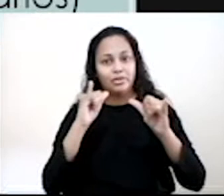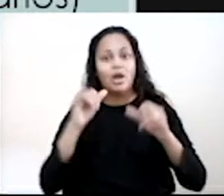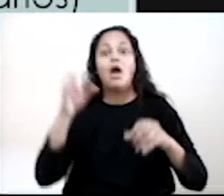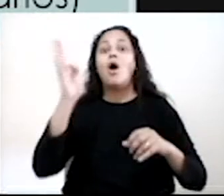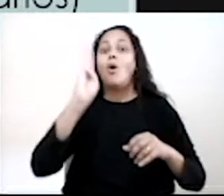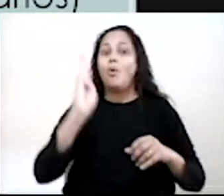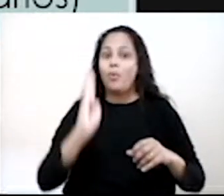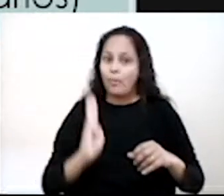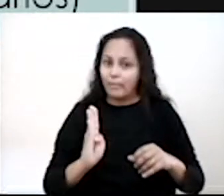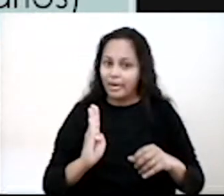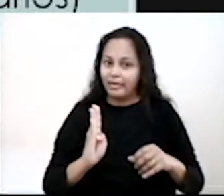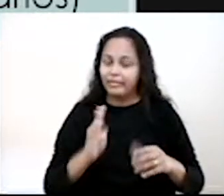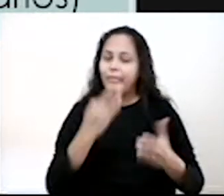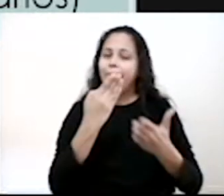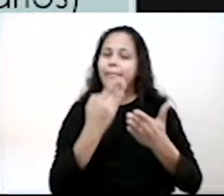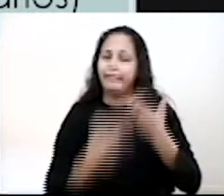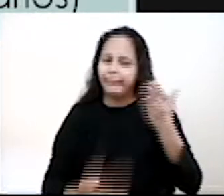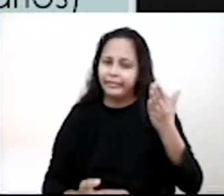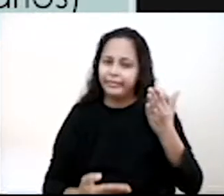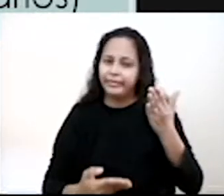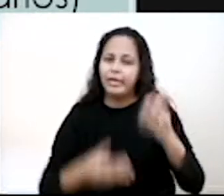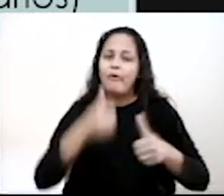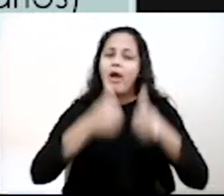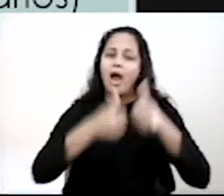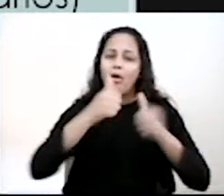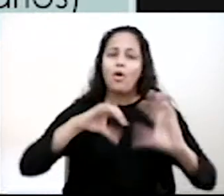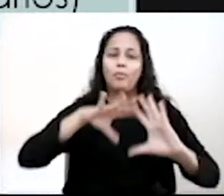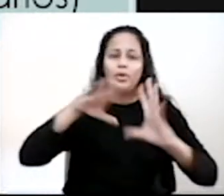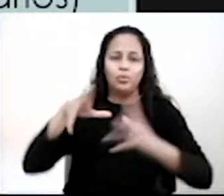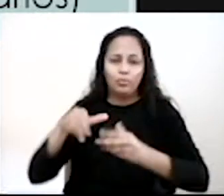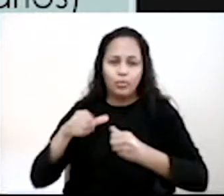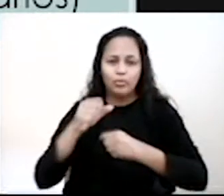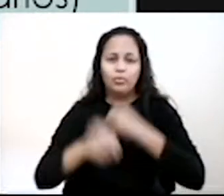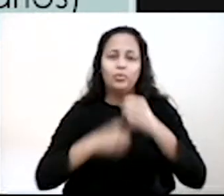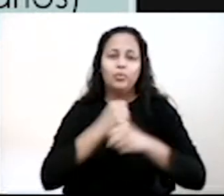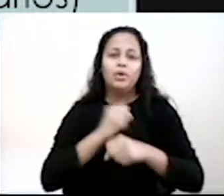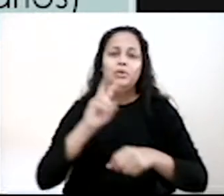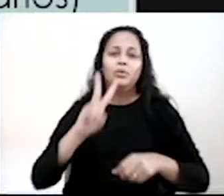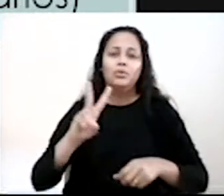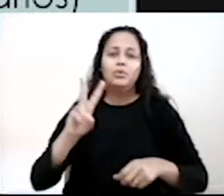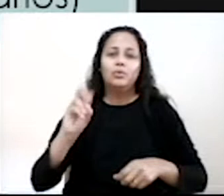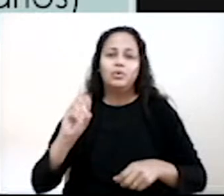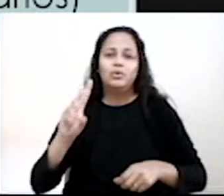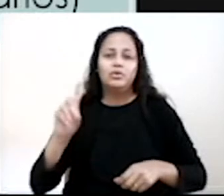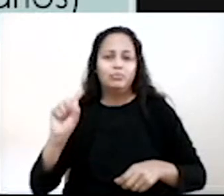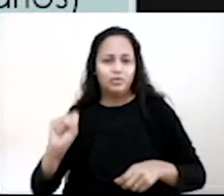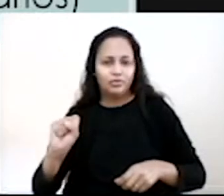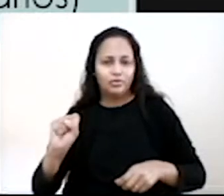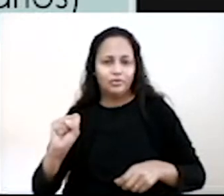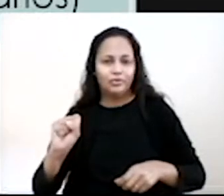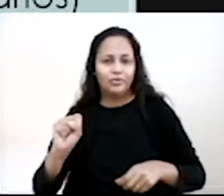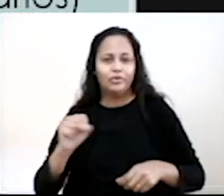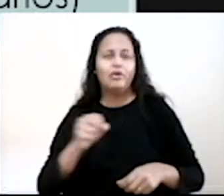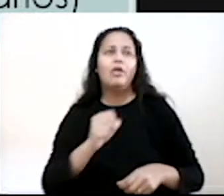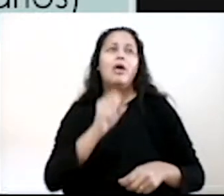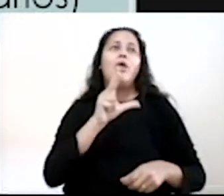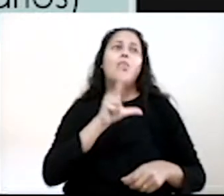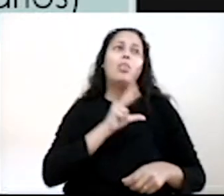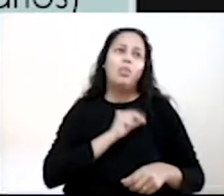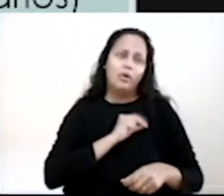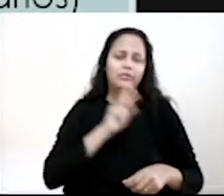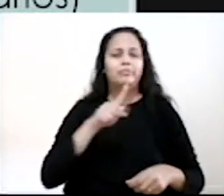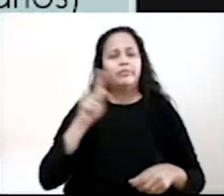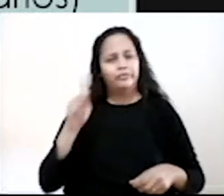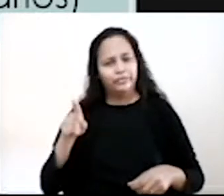O Brasil perdeu a Copa do Mundo de 2018. Ela vai falar, nossa, professora, conta a novidade. Todo mundo já sabe, ninguém vai ler uma notícia